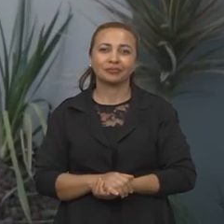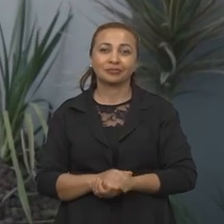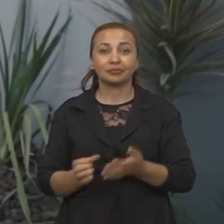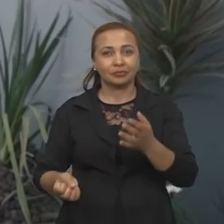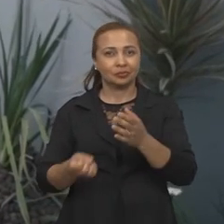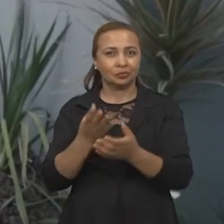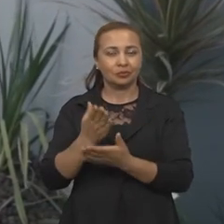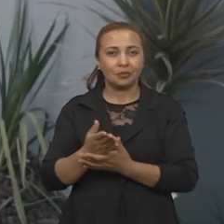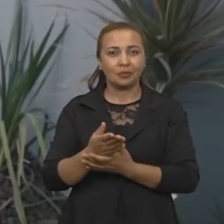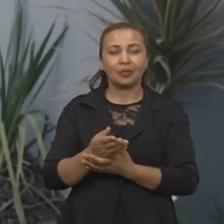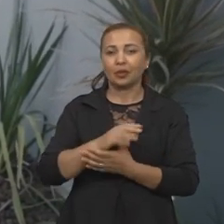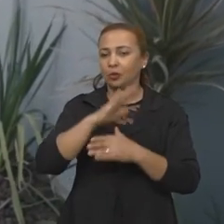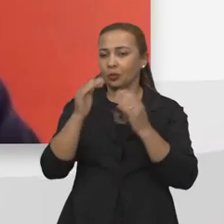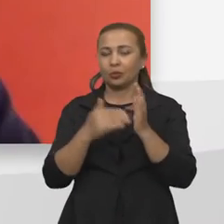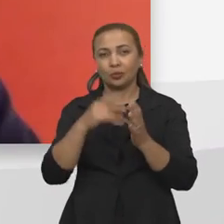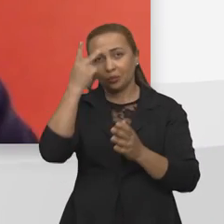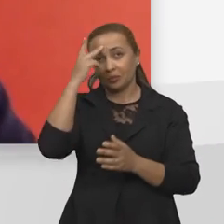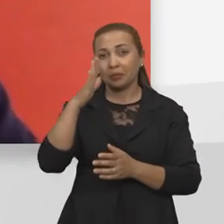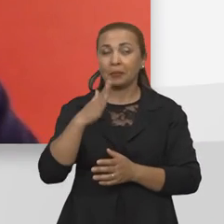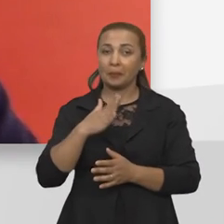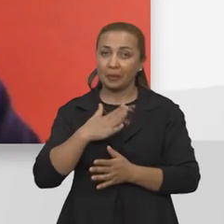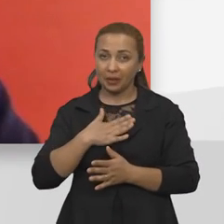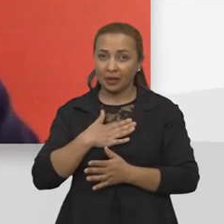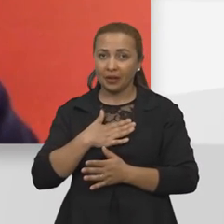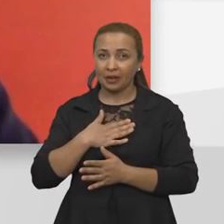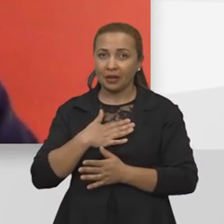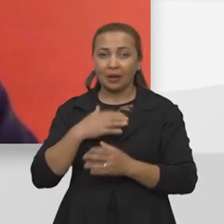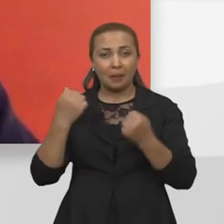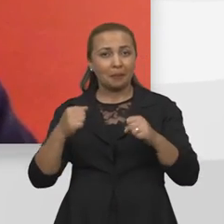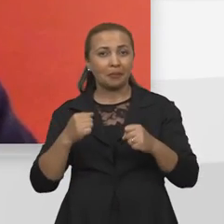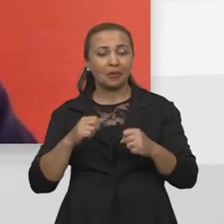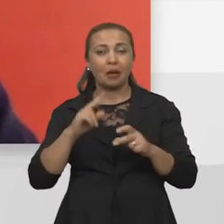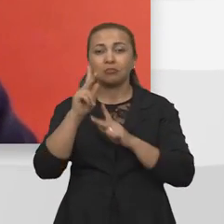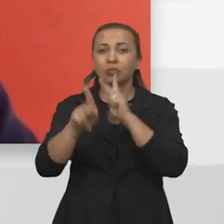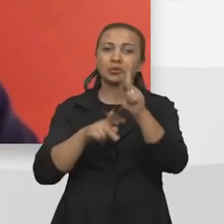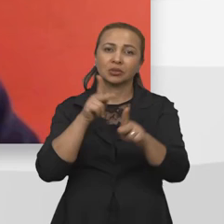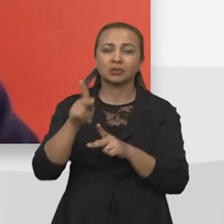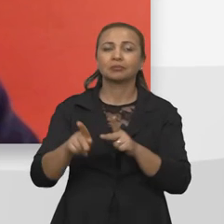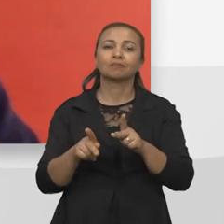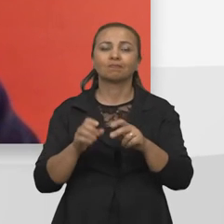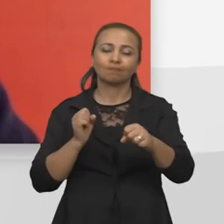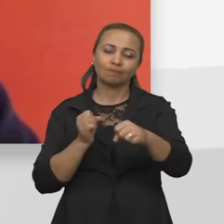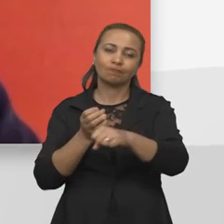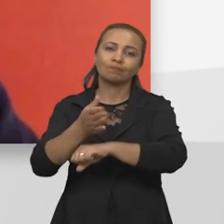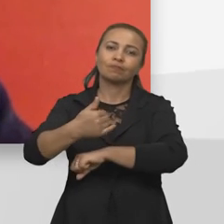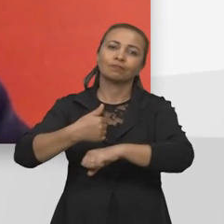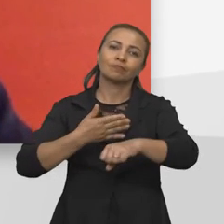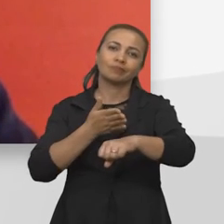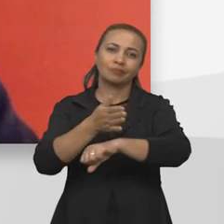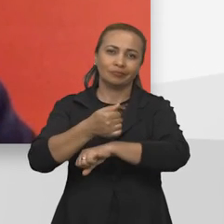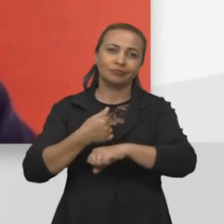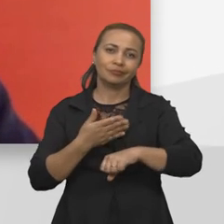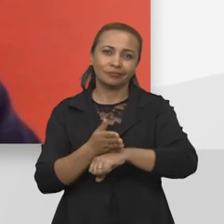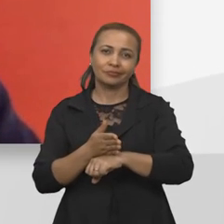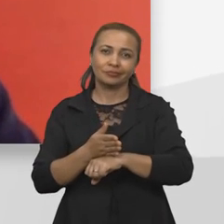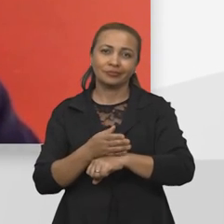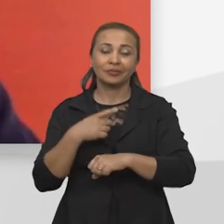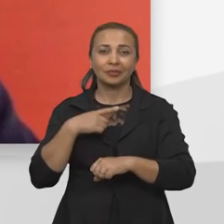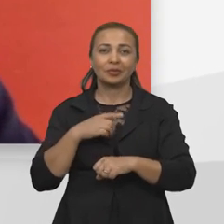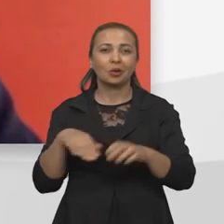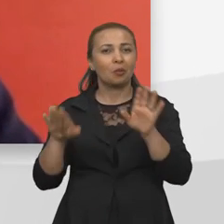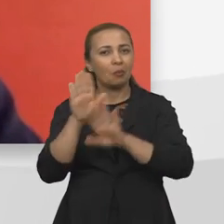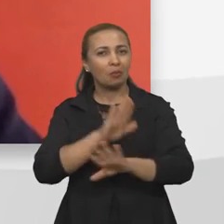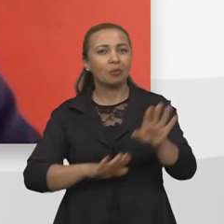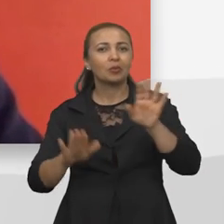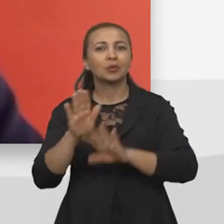origem disso tudo, para mim, é que nós precisamos popularizar a acessibilidade. E eu